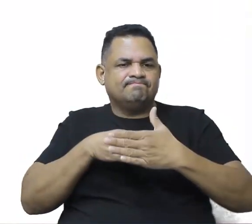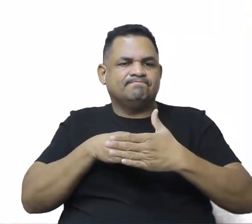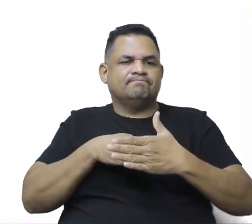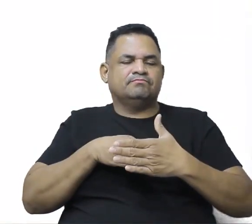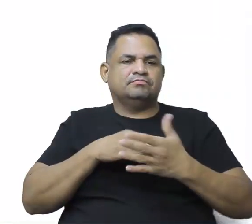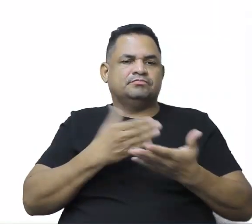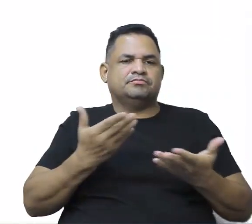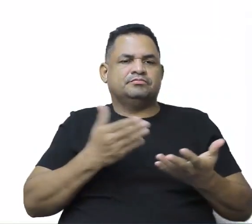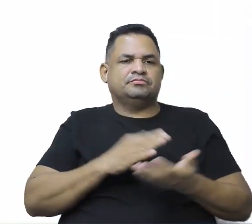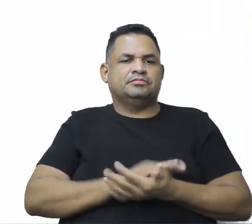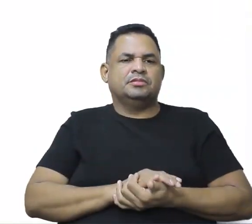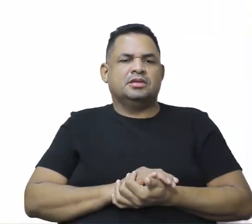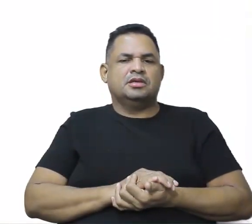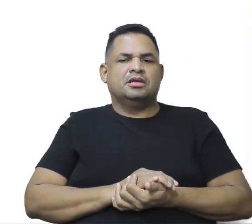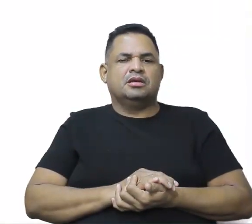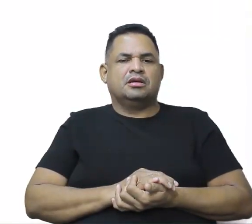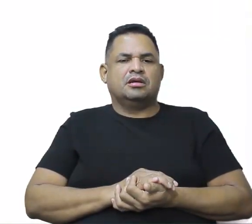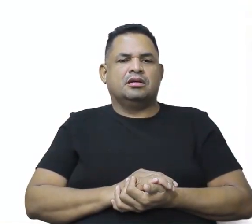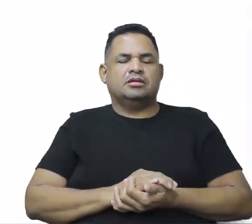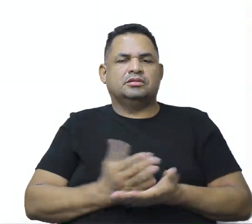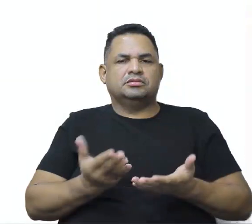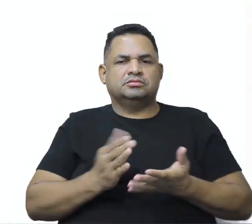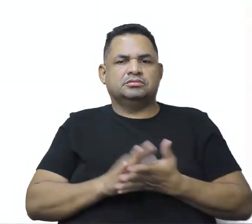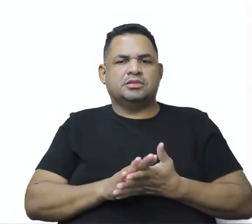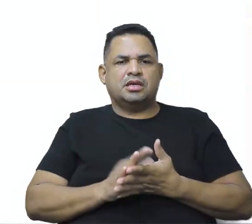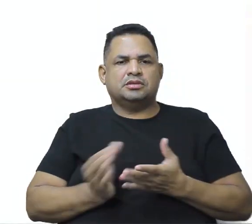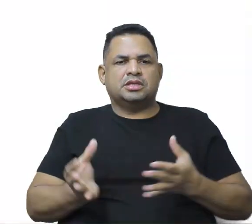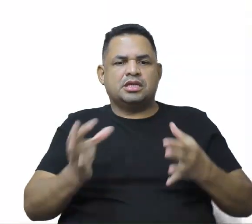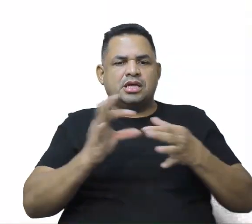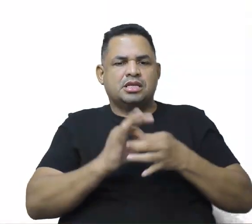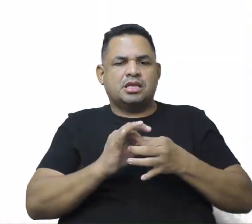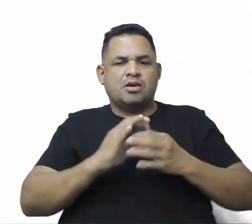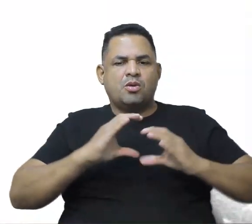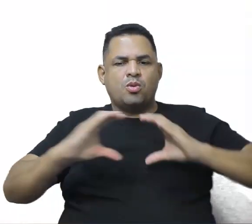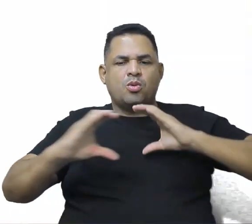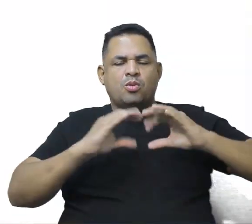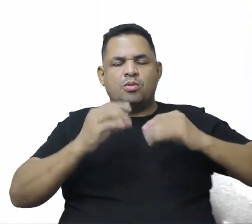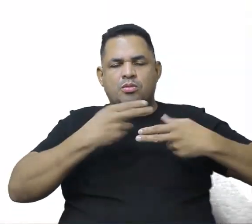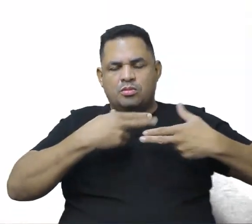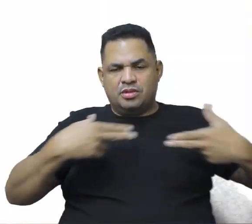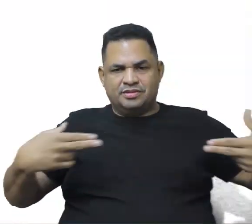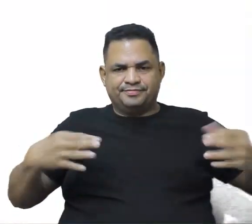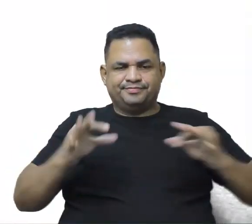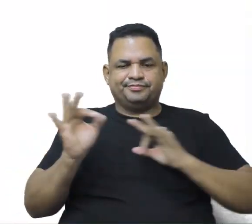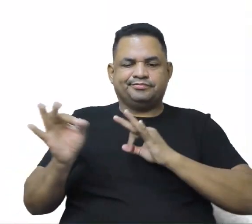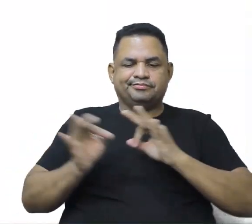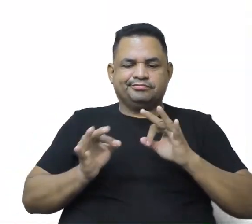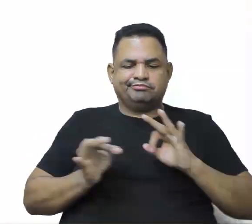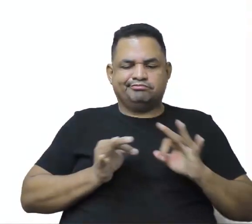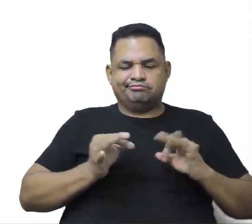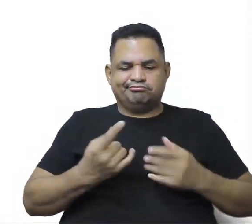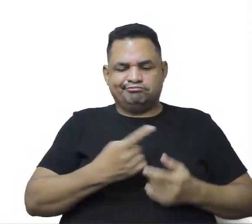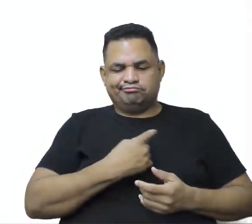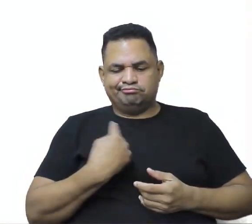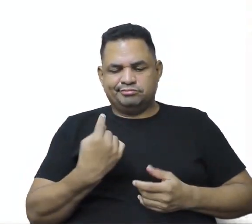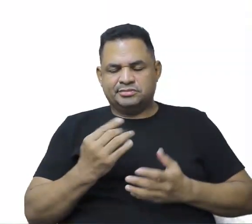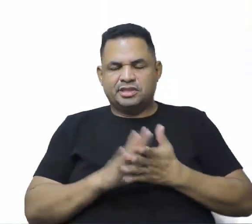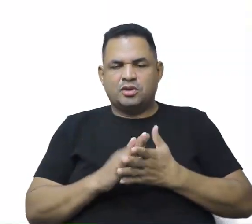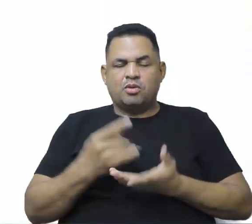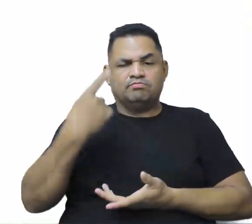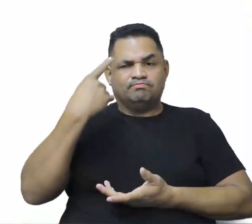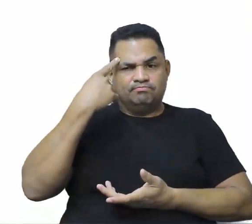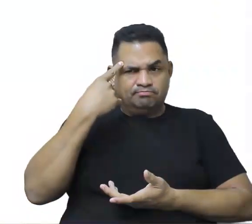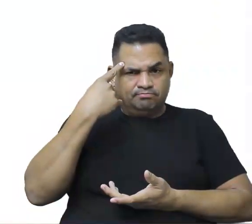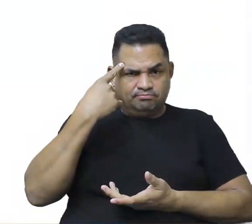que é parceira dos meios de comunicação, vai criando em nós modos de pensar,